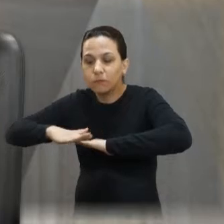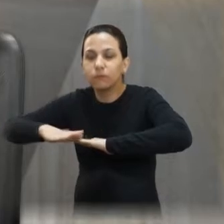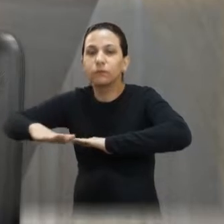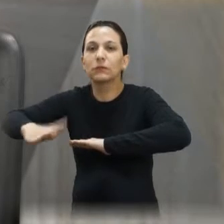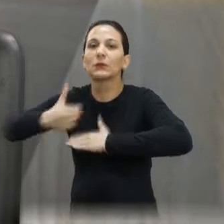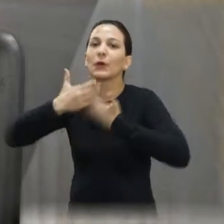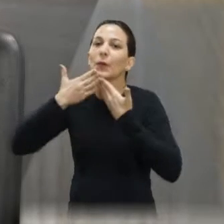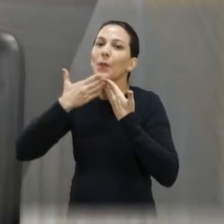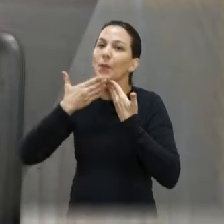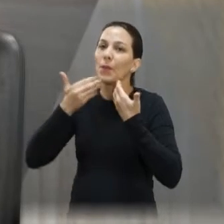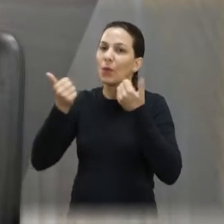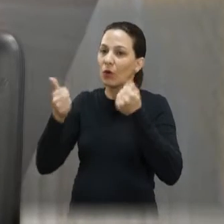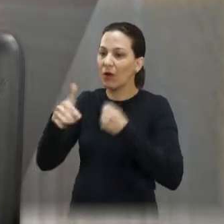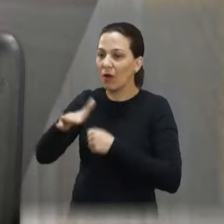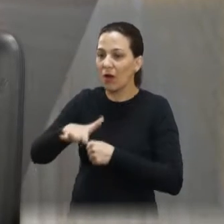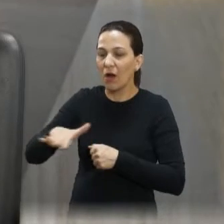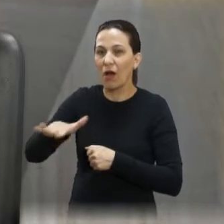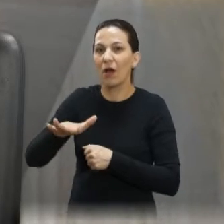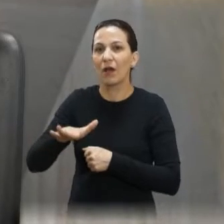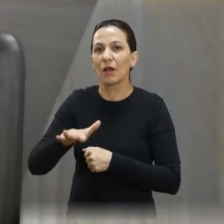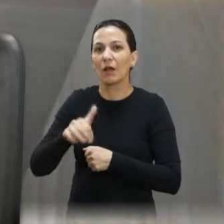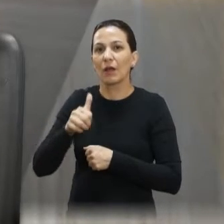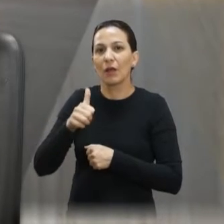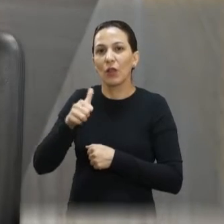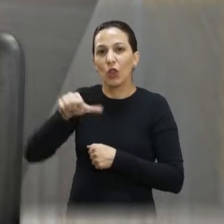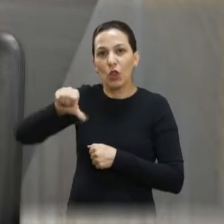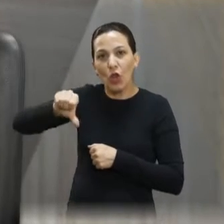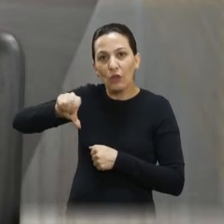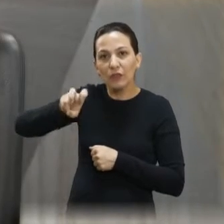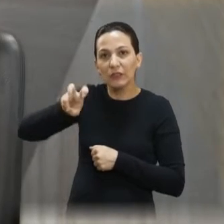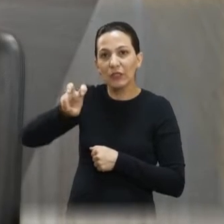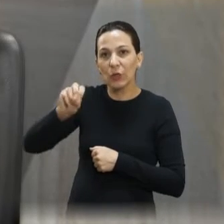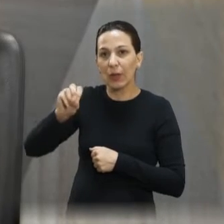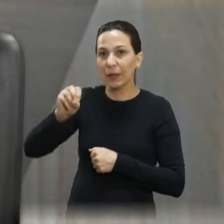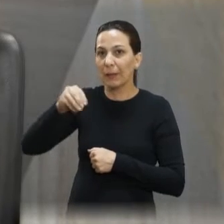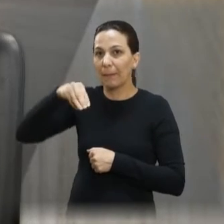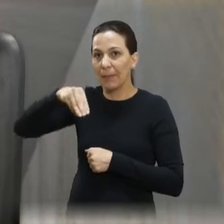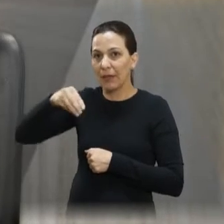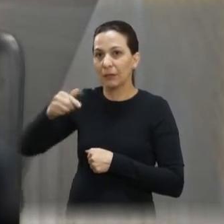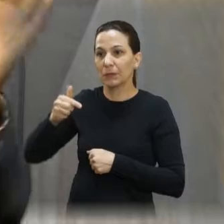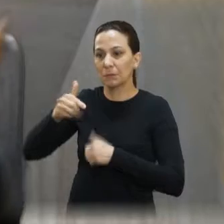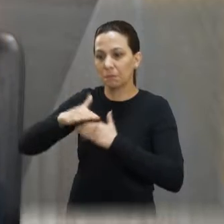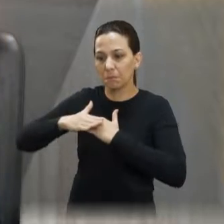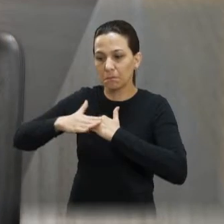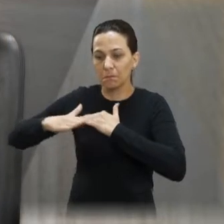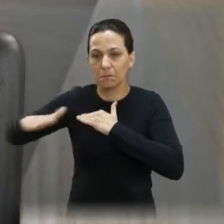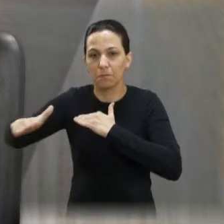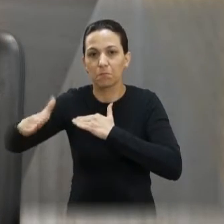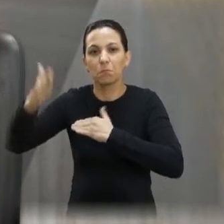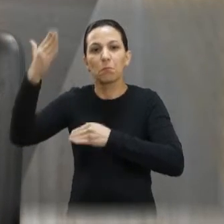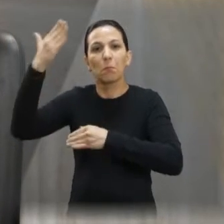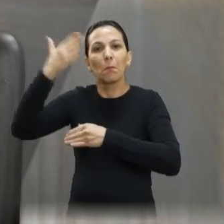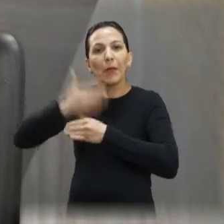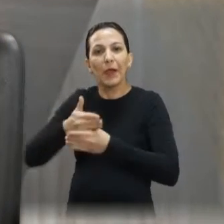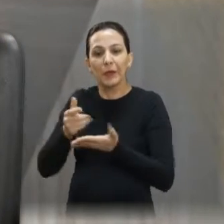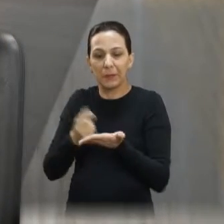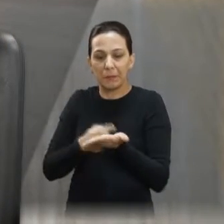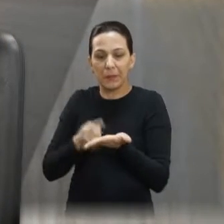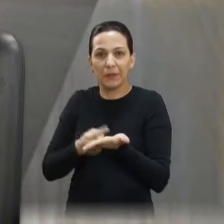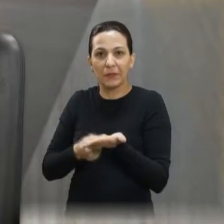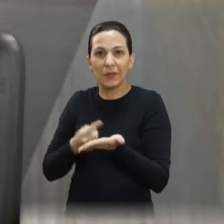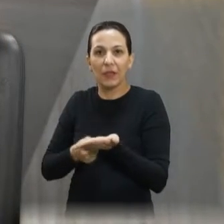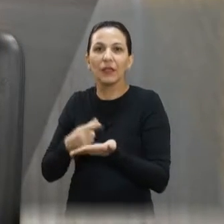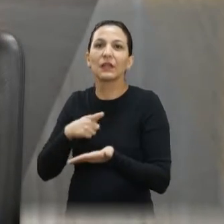foi feito o recapiamento, mais ou 950 metros lineares foram feitos, até a pastelaria na esquina próxima lá, foram feitos.